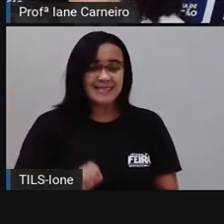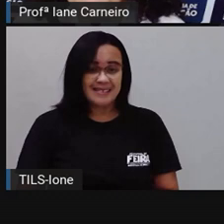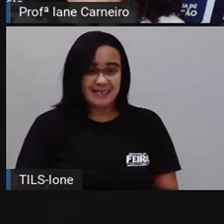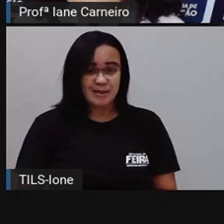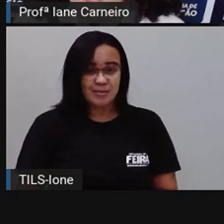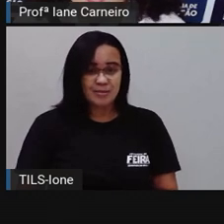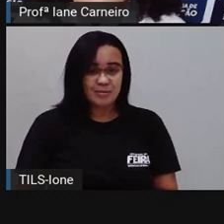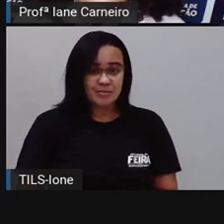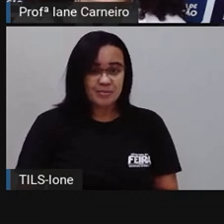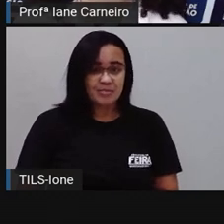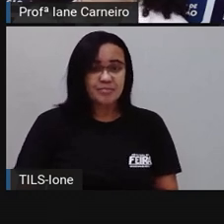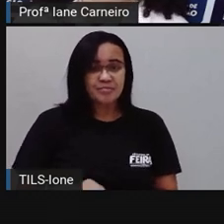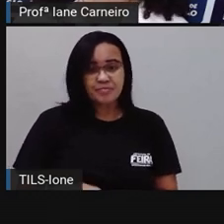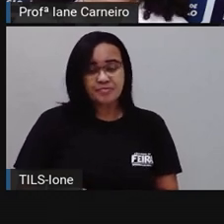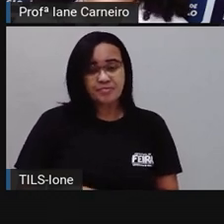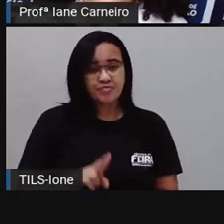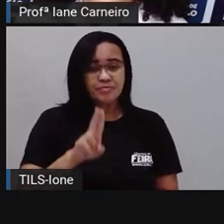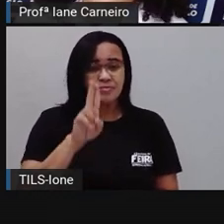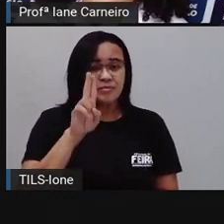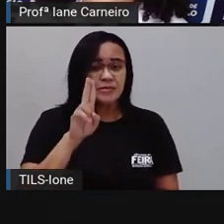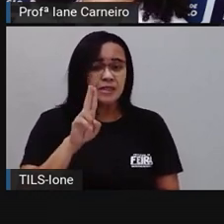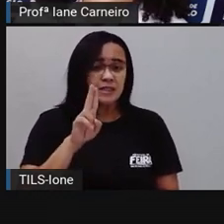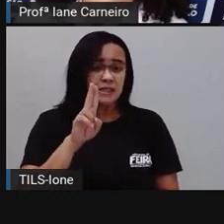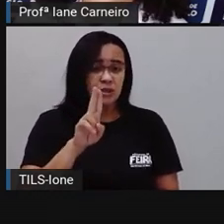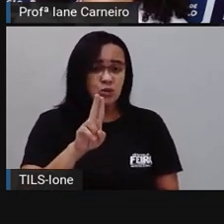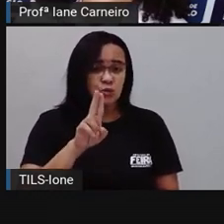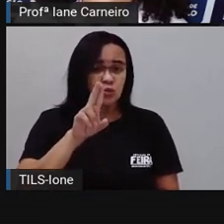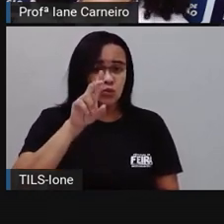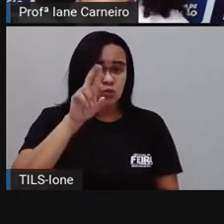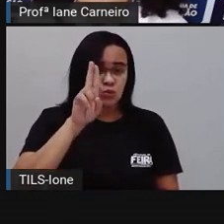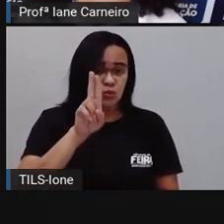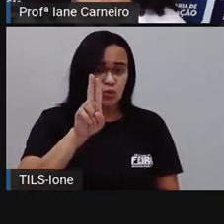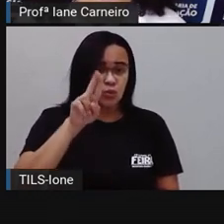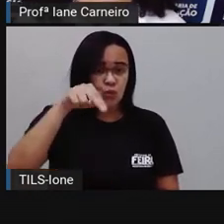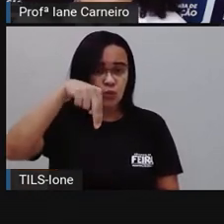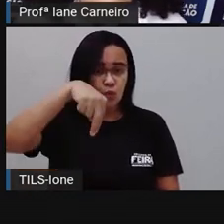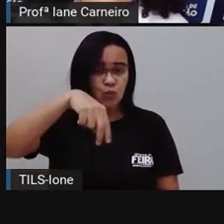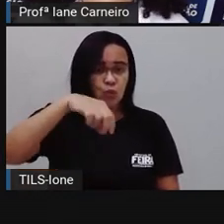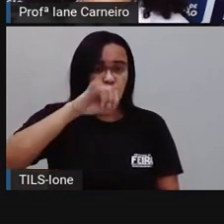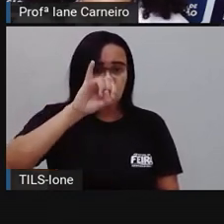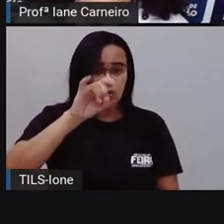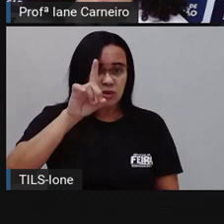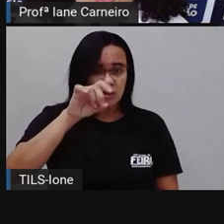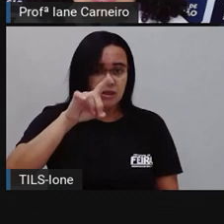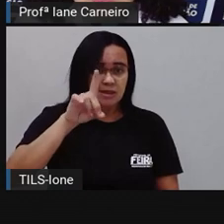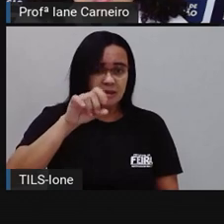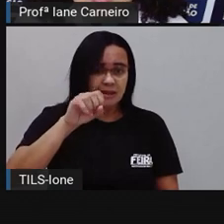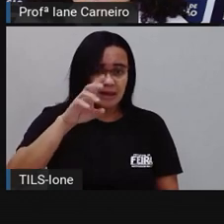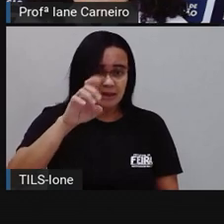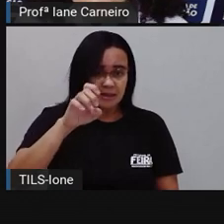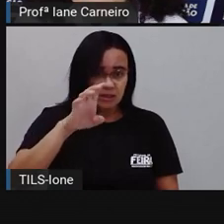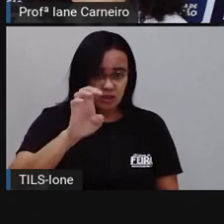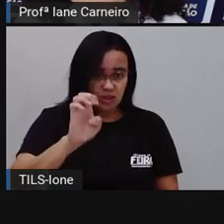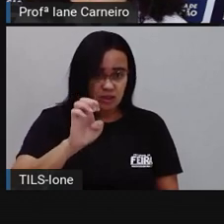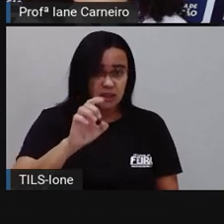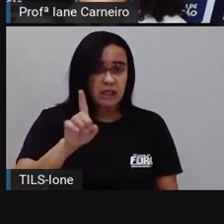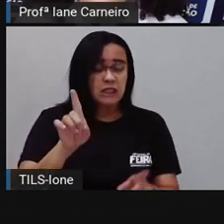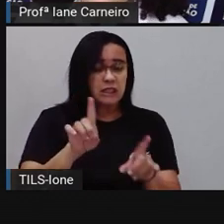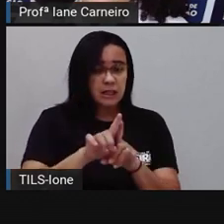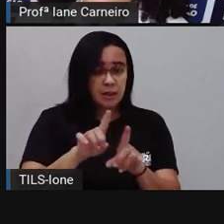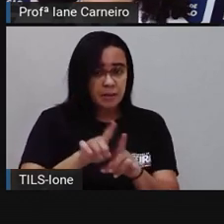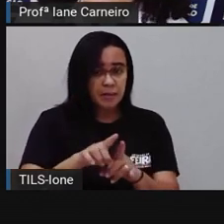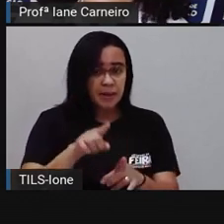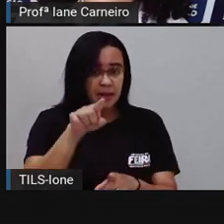o quê? As dezenas, ó. As dezenas. A mesma coisa acontece com o número 2.